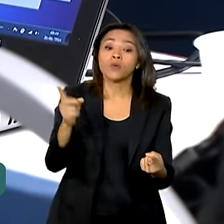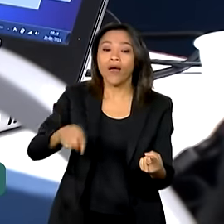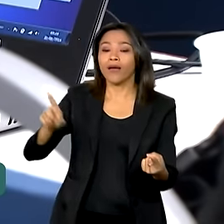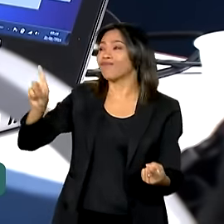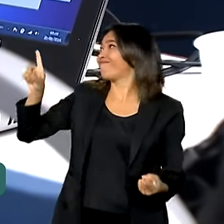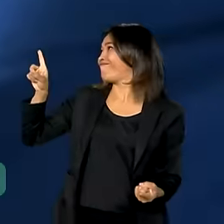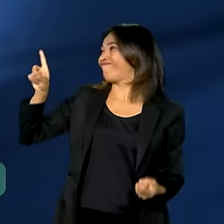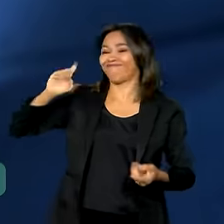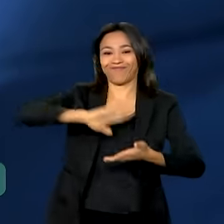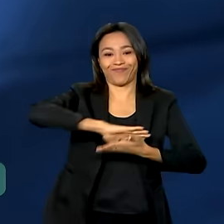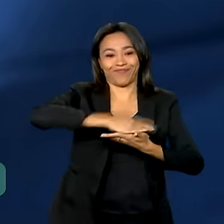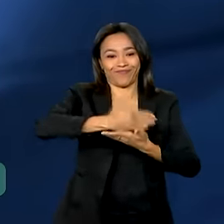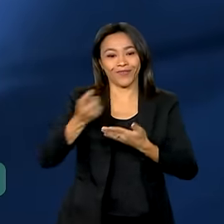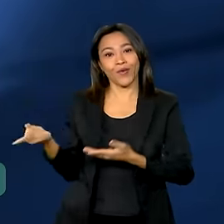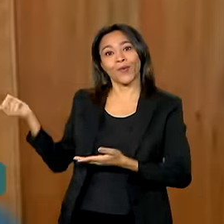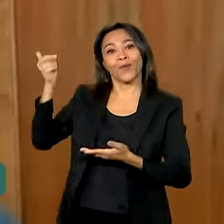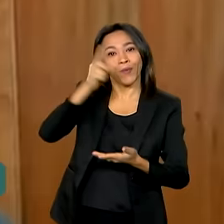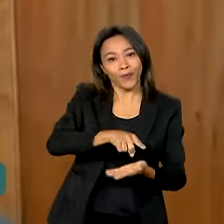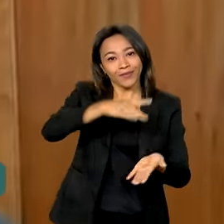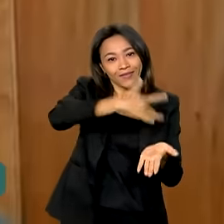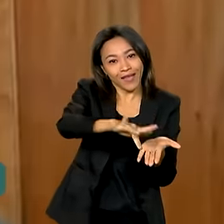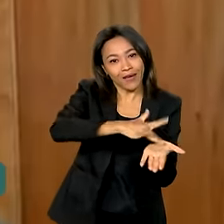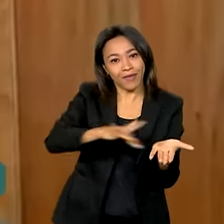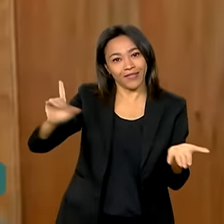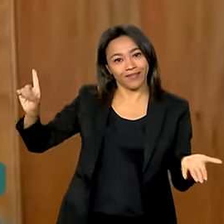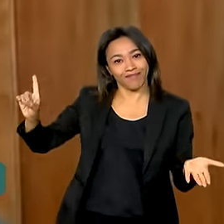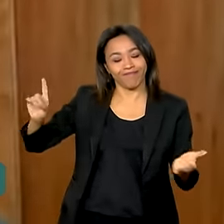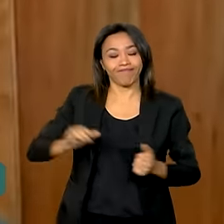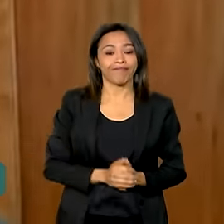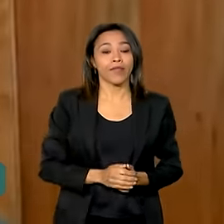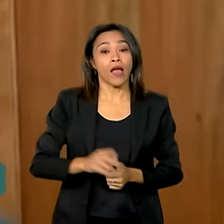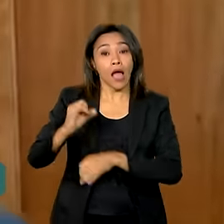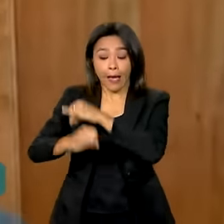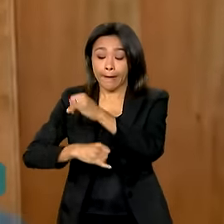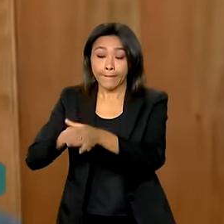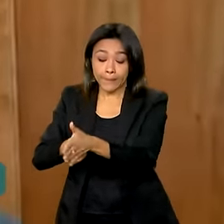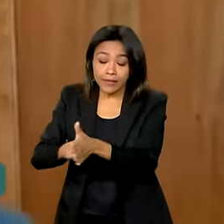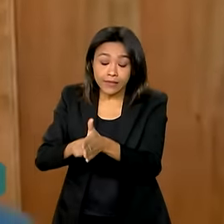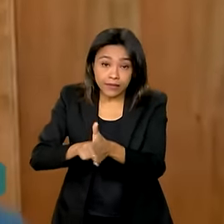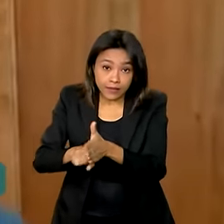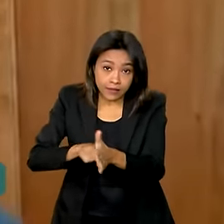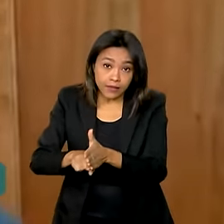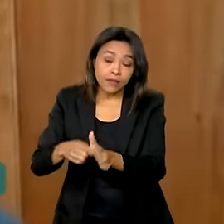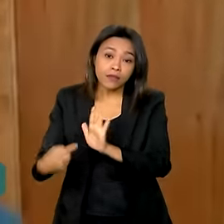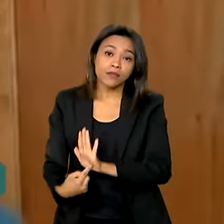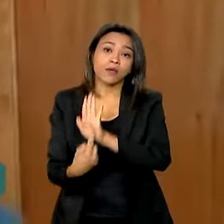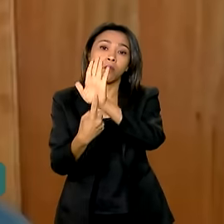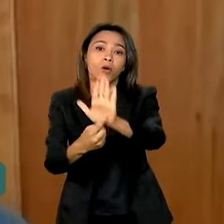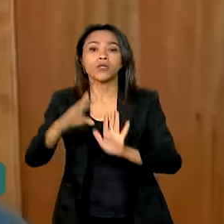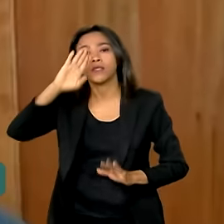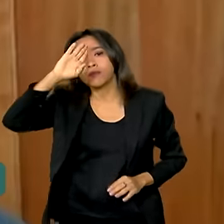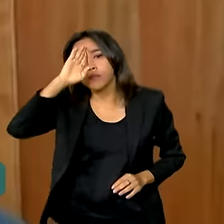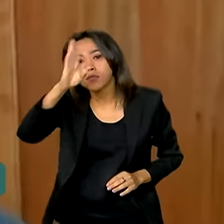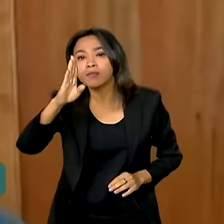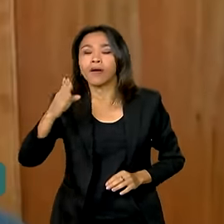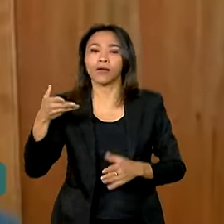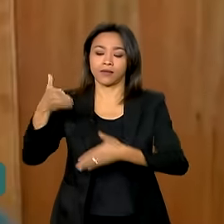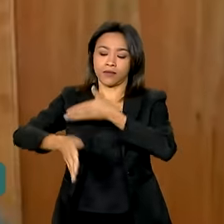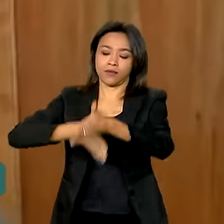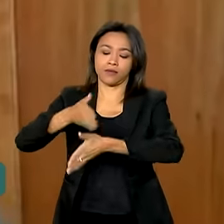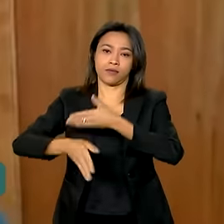microcomputador e o tablet. A pesquisa também investiga as principais finalidades do acesso à internet.